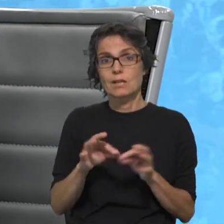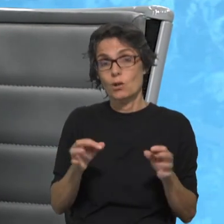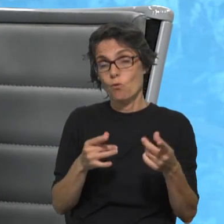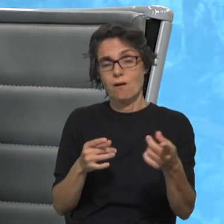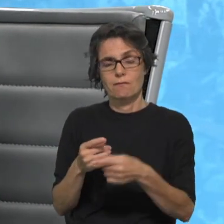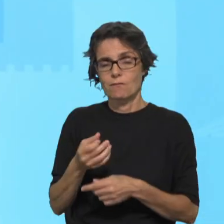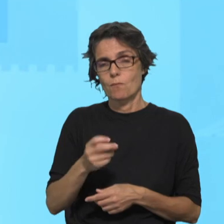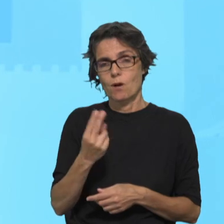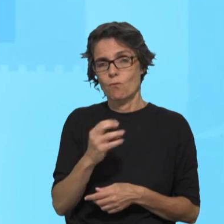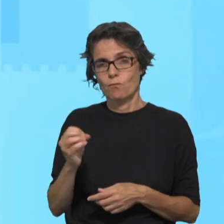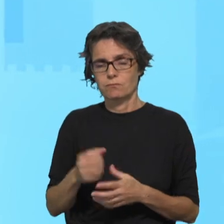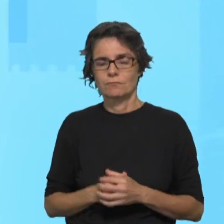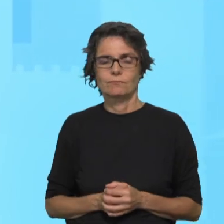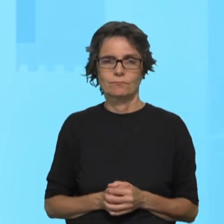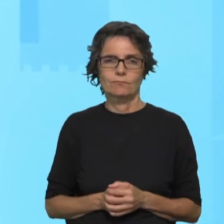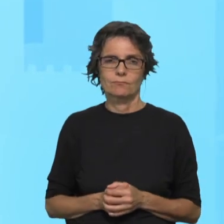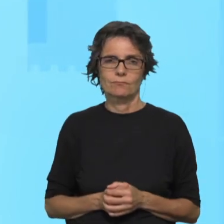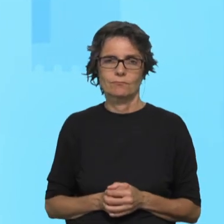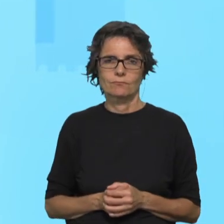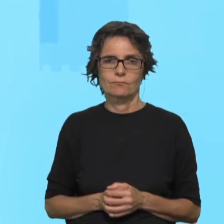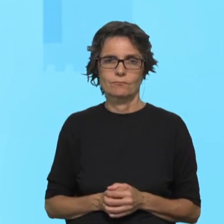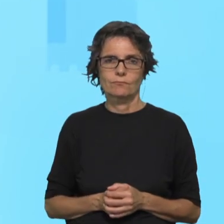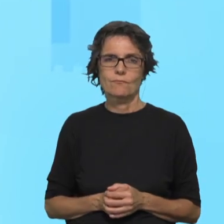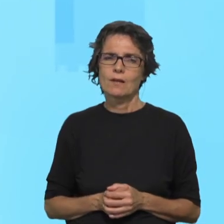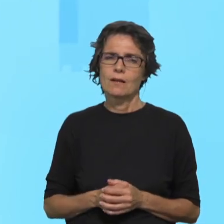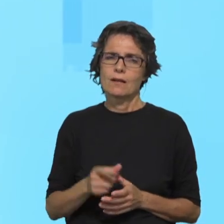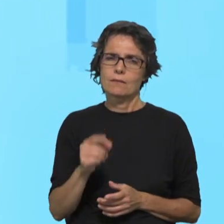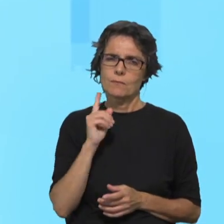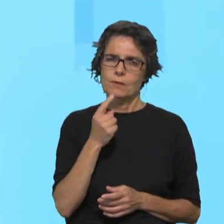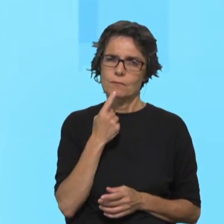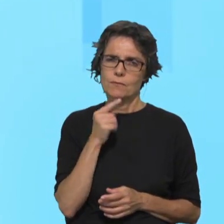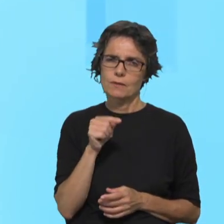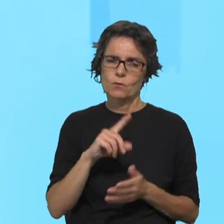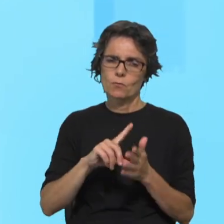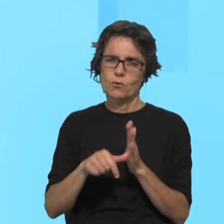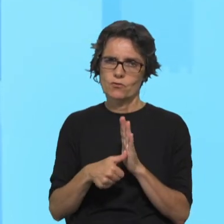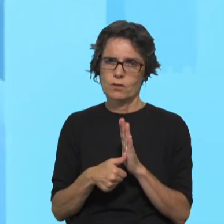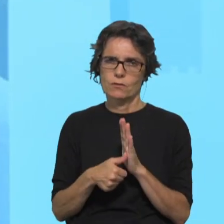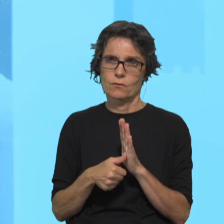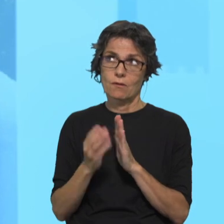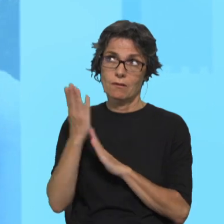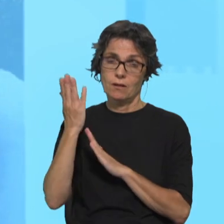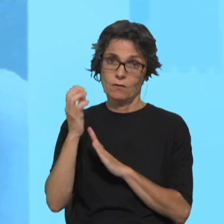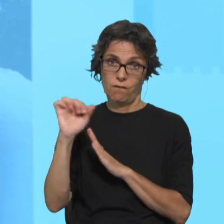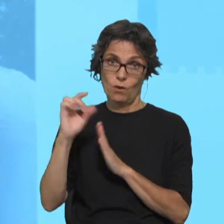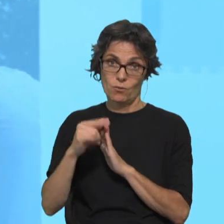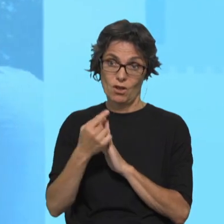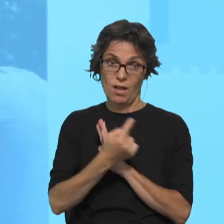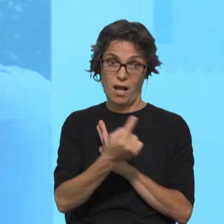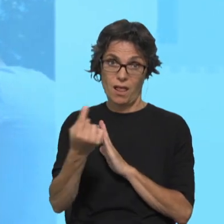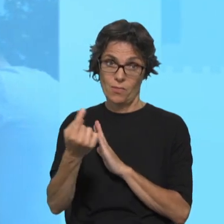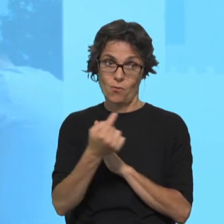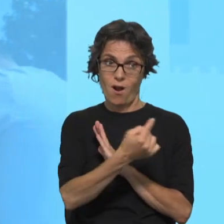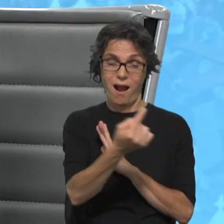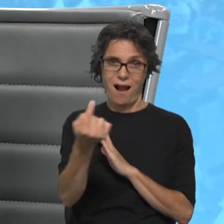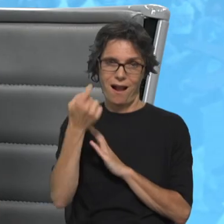Mas também é perceber que há um projeto de Deus para cada um de nós, não é? E esse desafio de cada um estar sensível e atento